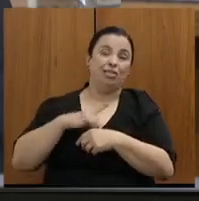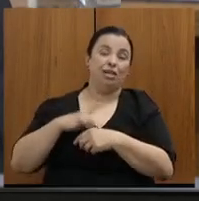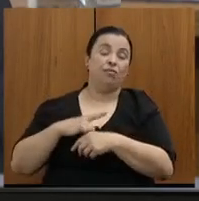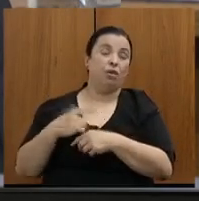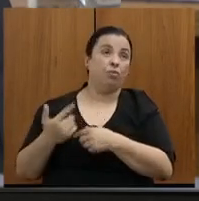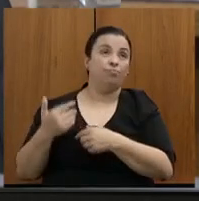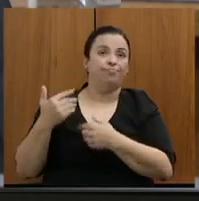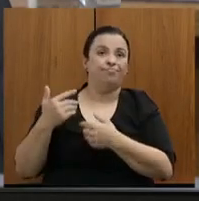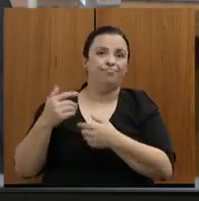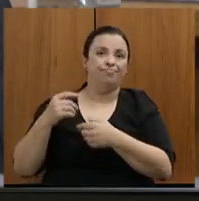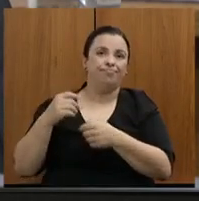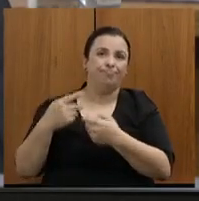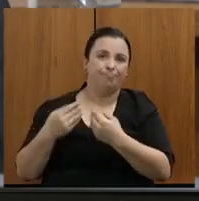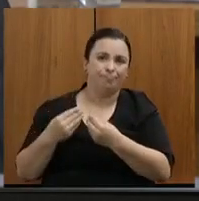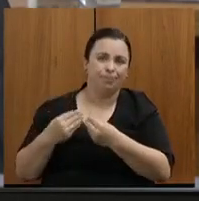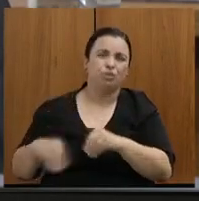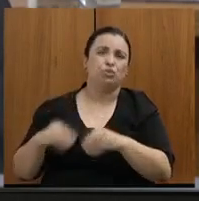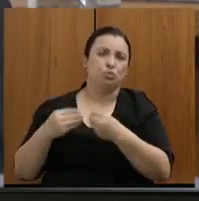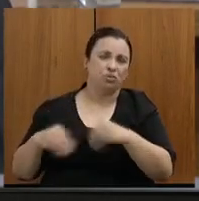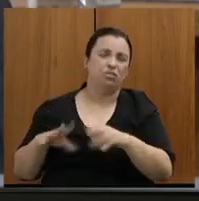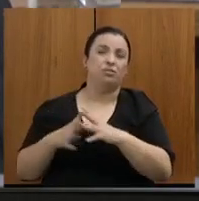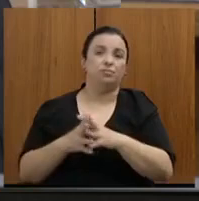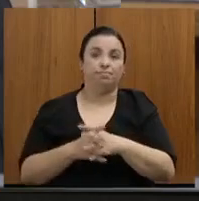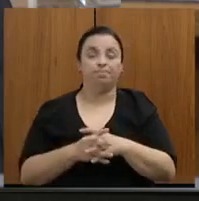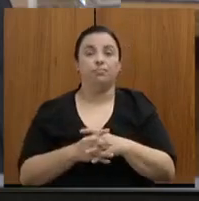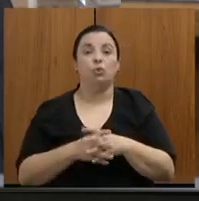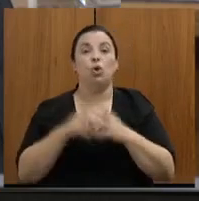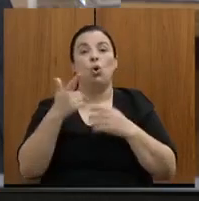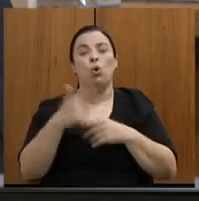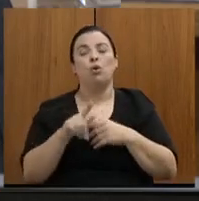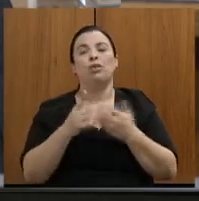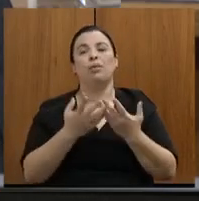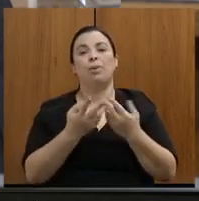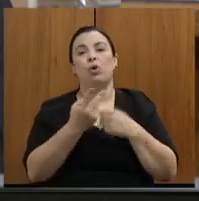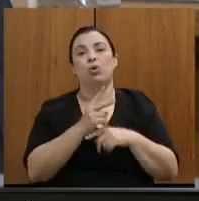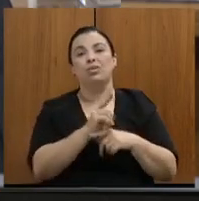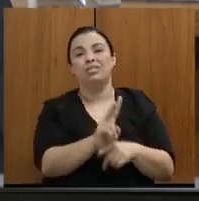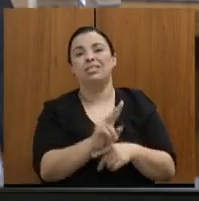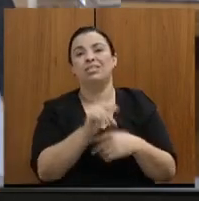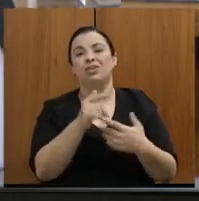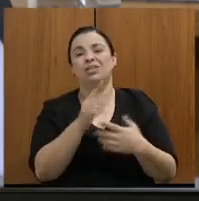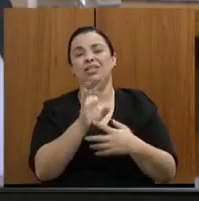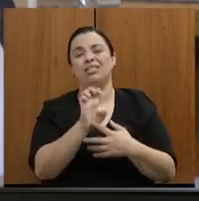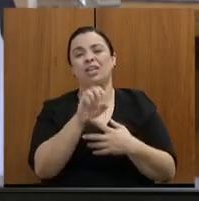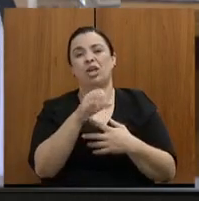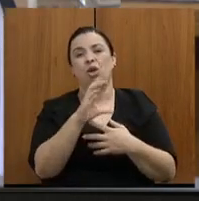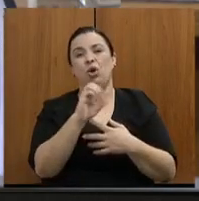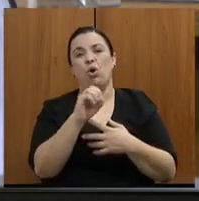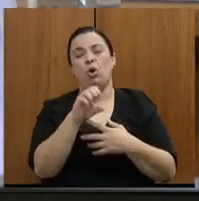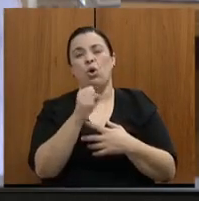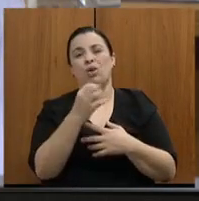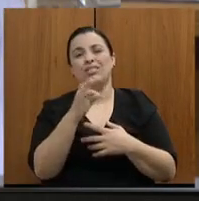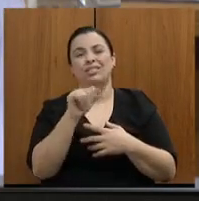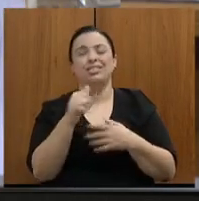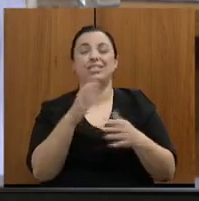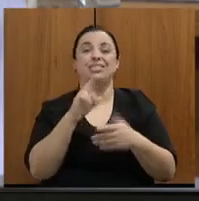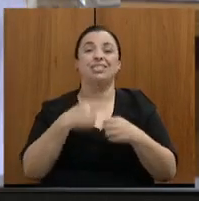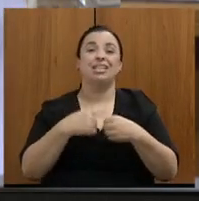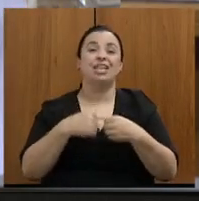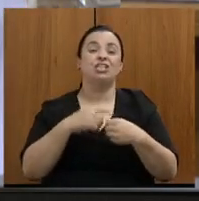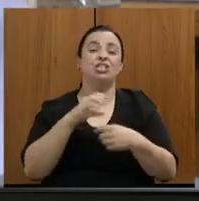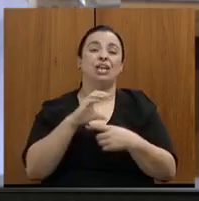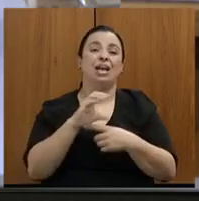Contenção das encostas em Cataguases, isso também é algo que começou a funcionar, a andar, depois de parado muito tempo na Caixa.